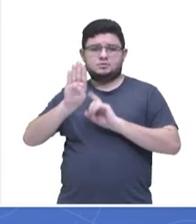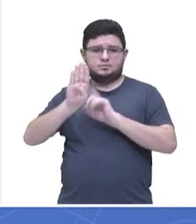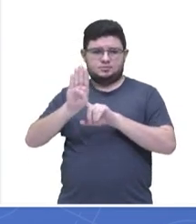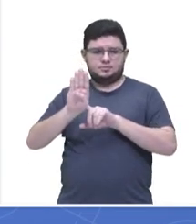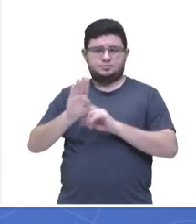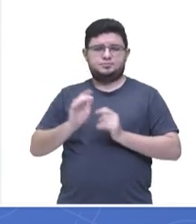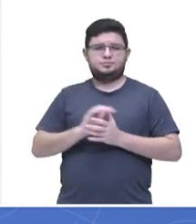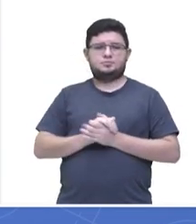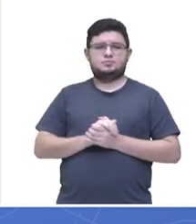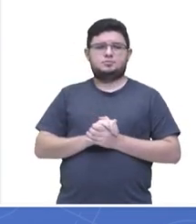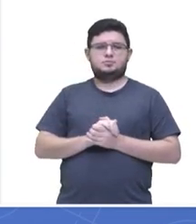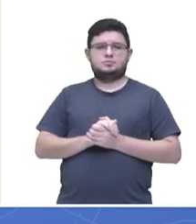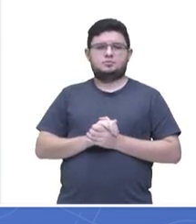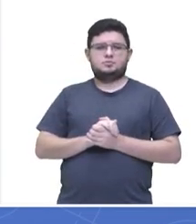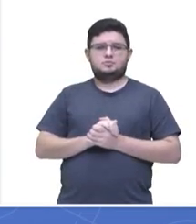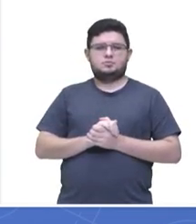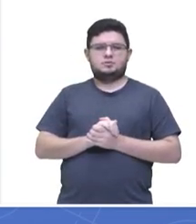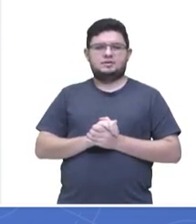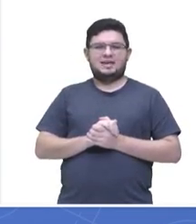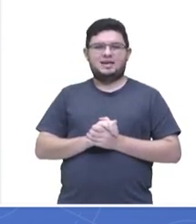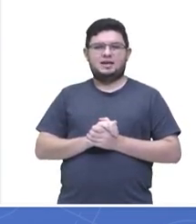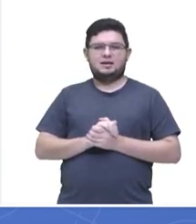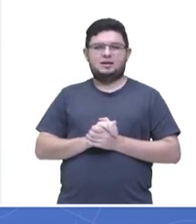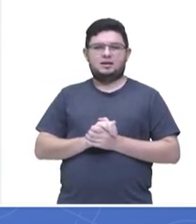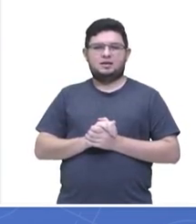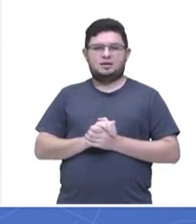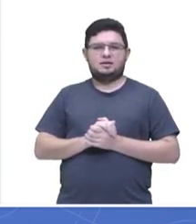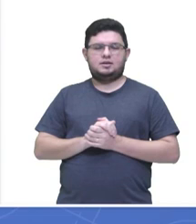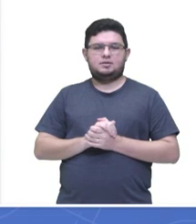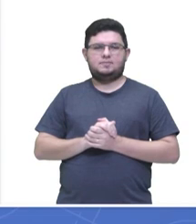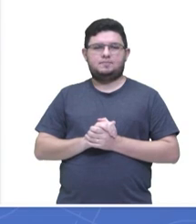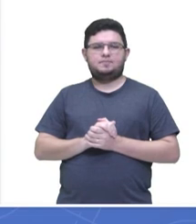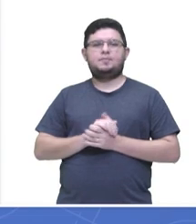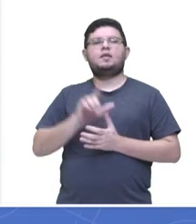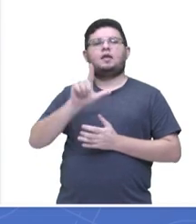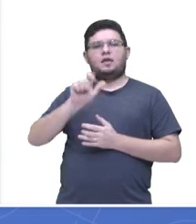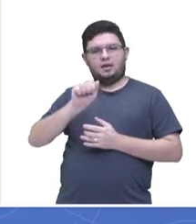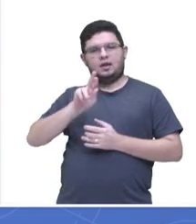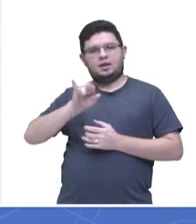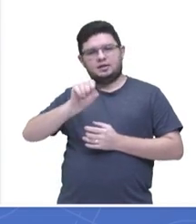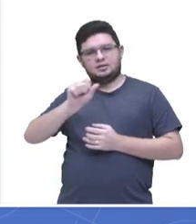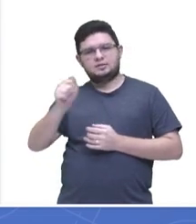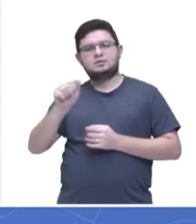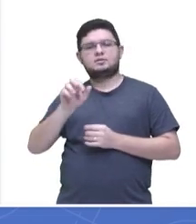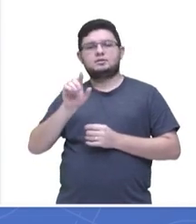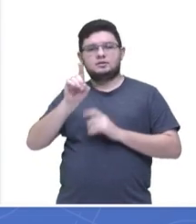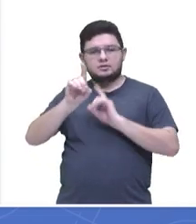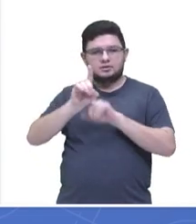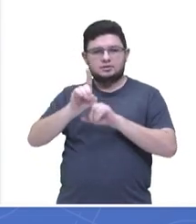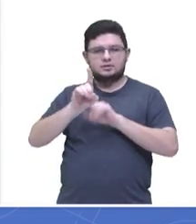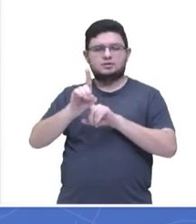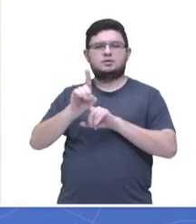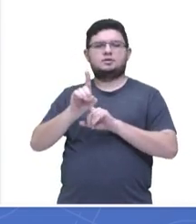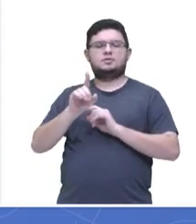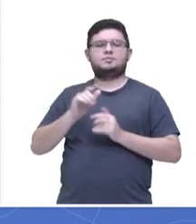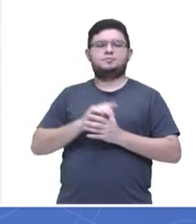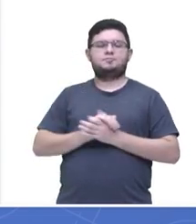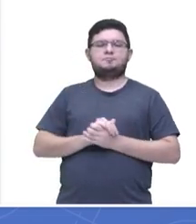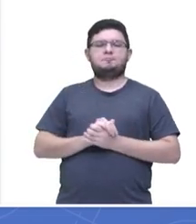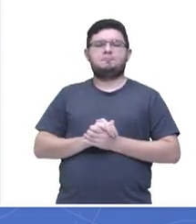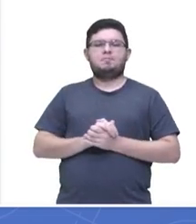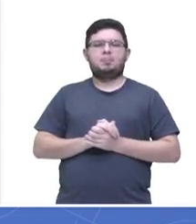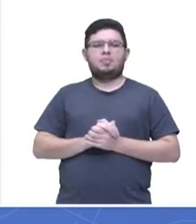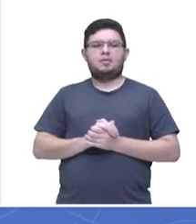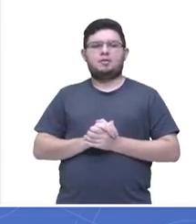Questão 13, letra D, da Escola Estadual Professor Romerito da Silva Brito em Juruá. Muito obrigado a participação, viu?